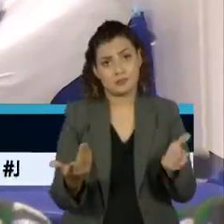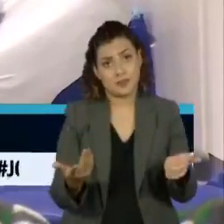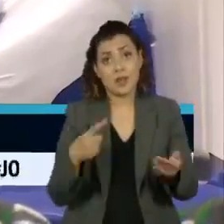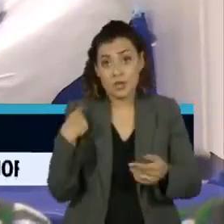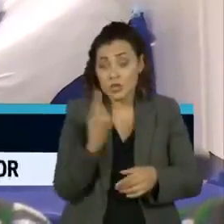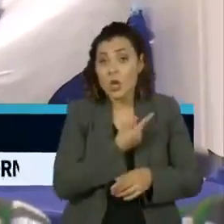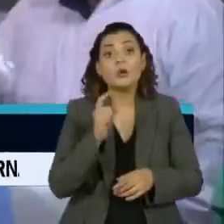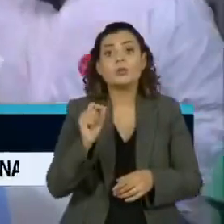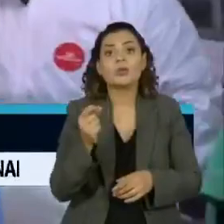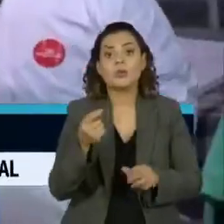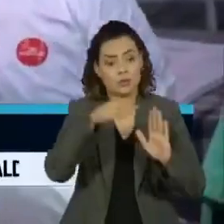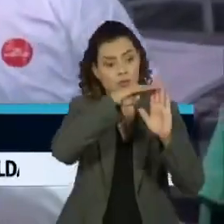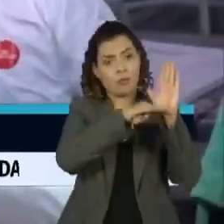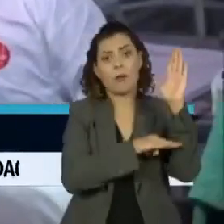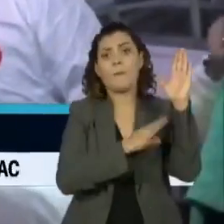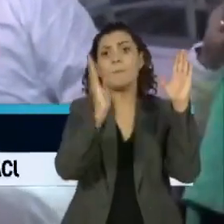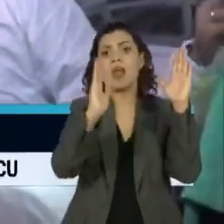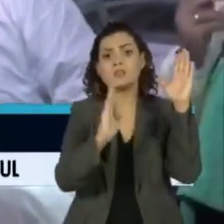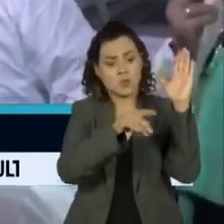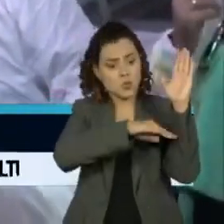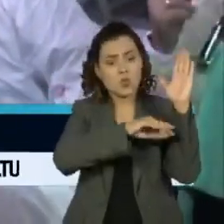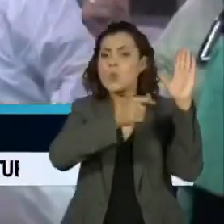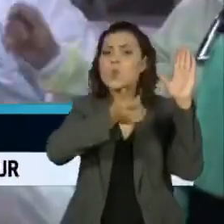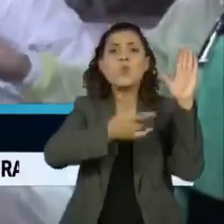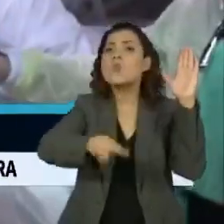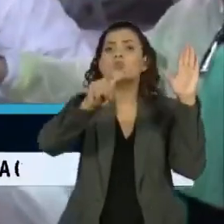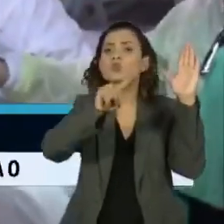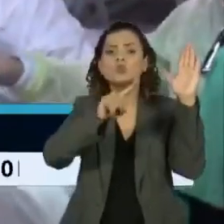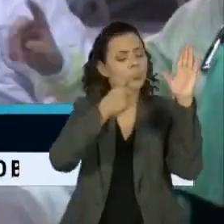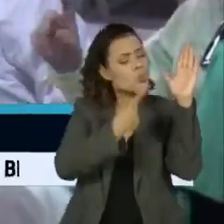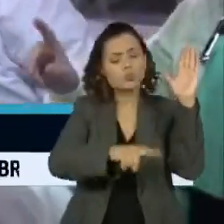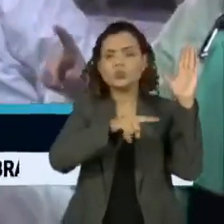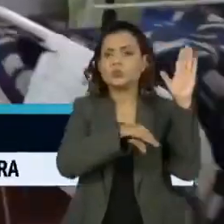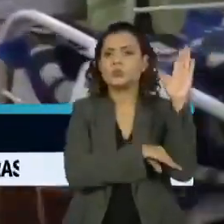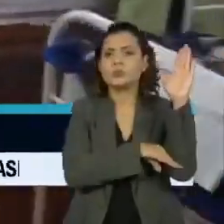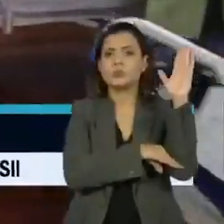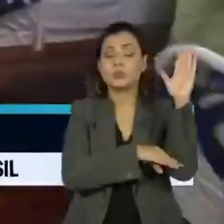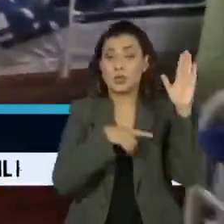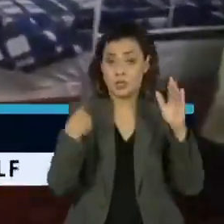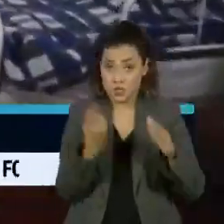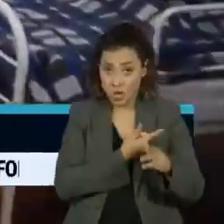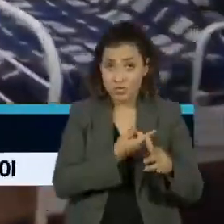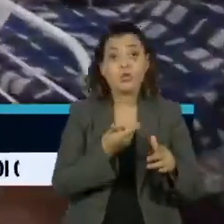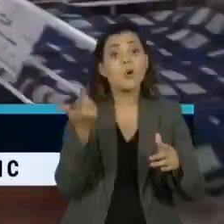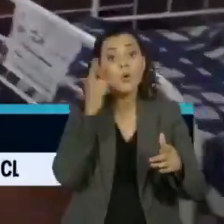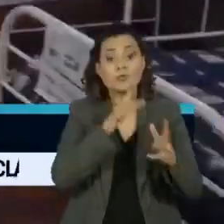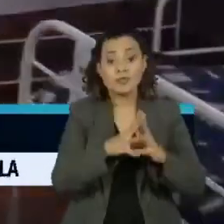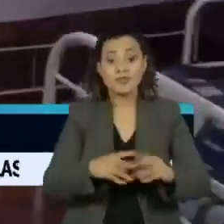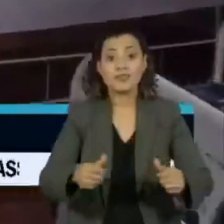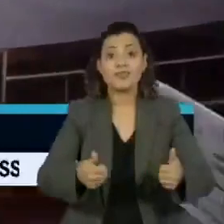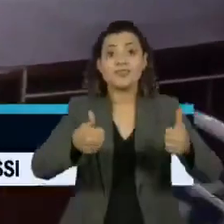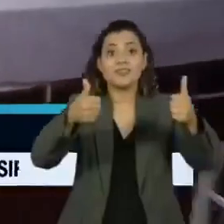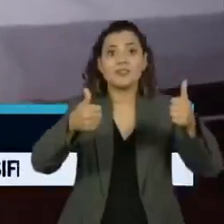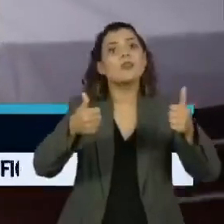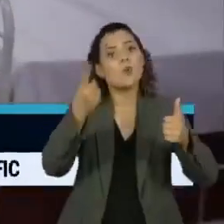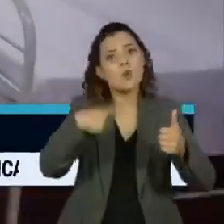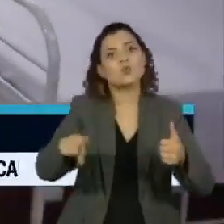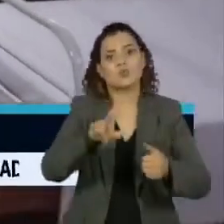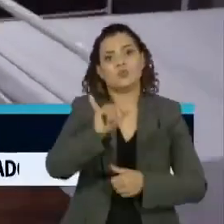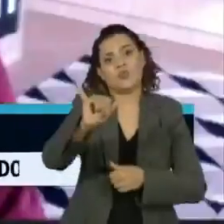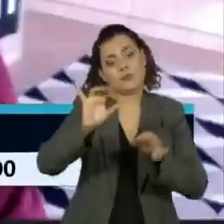sermos o último da fila, nós temos grande chance de sermos o último a sair também desse quadro